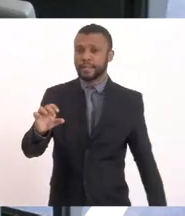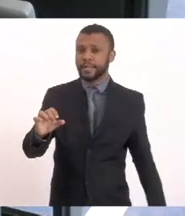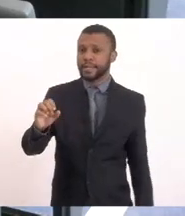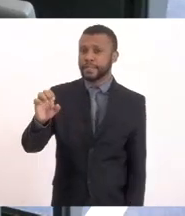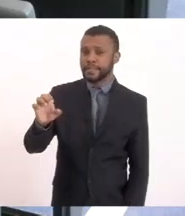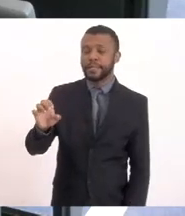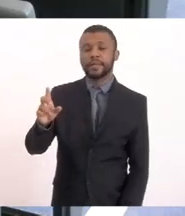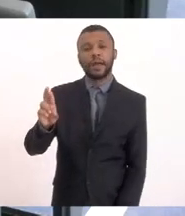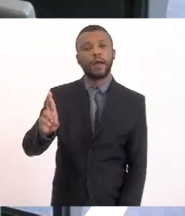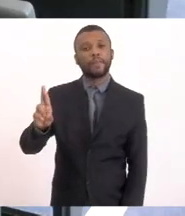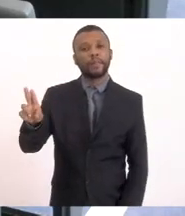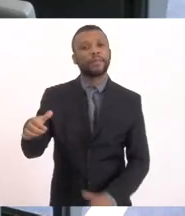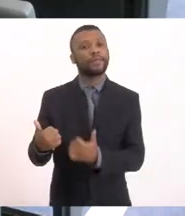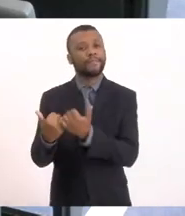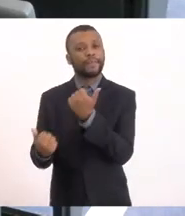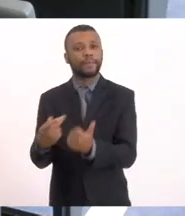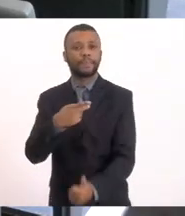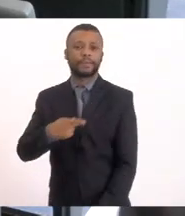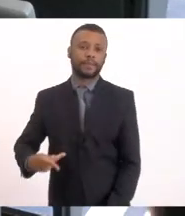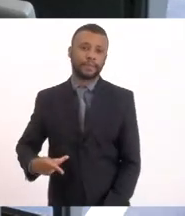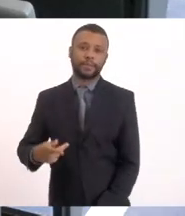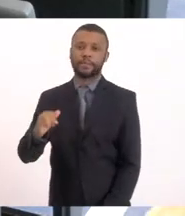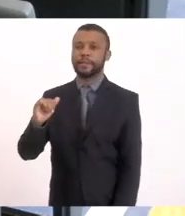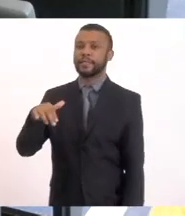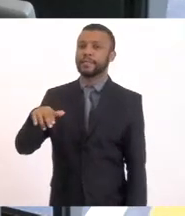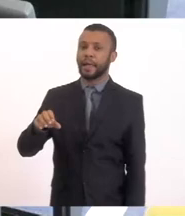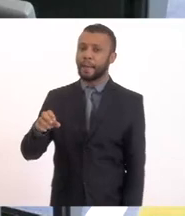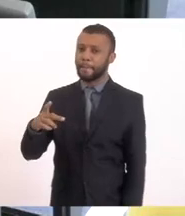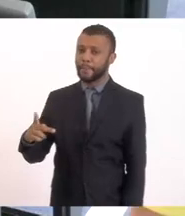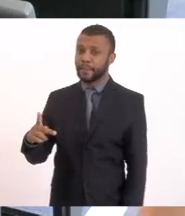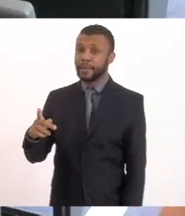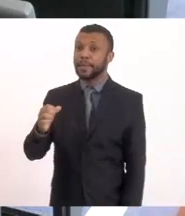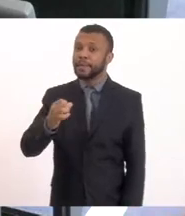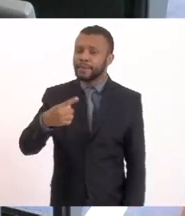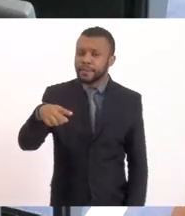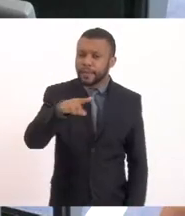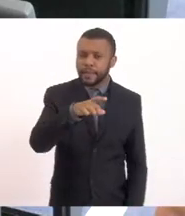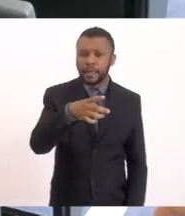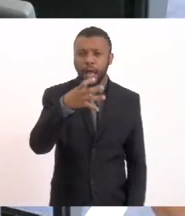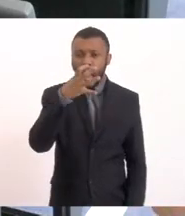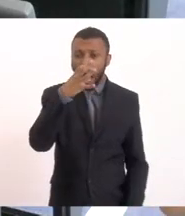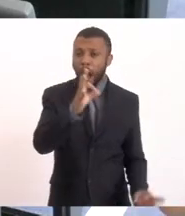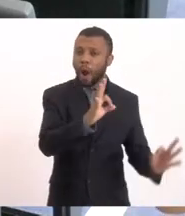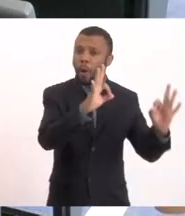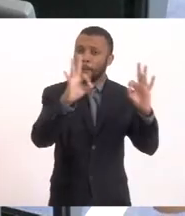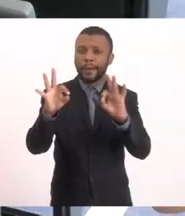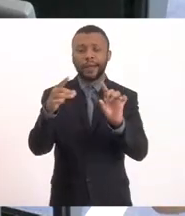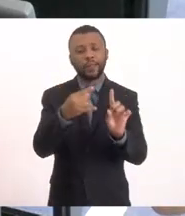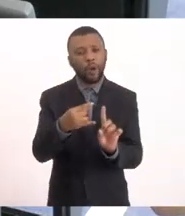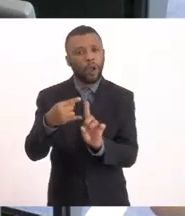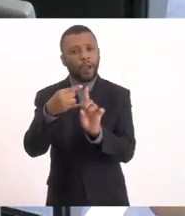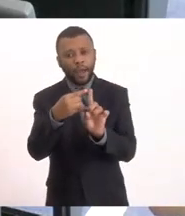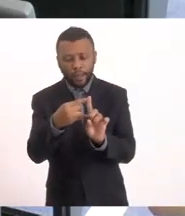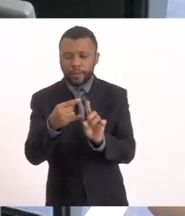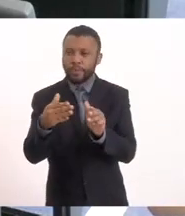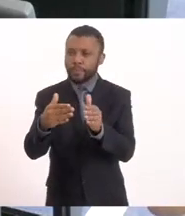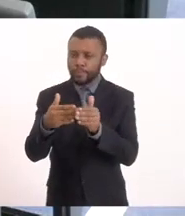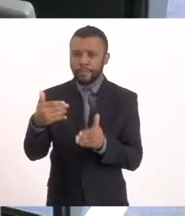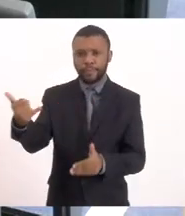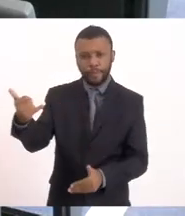-presidente. E caso alguém que esteja acompanhando online aqui, sem entrar algum deputado, por gentileza, me avise.